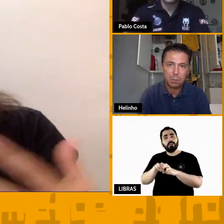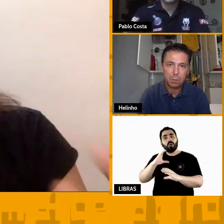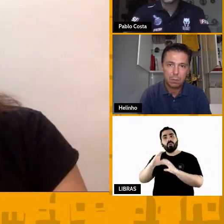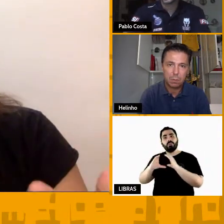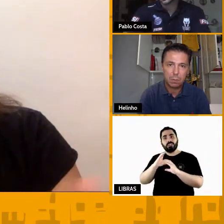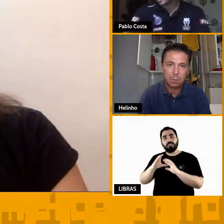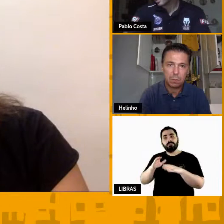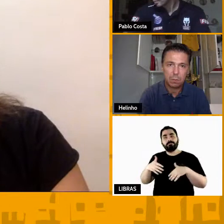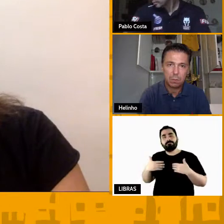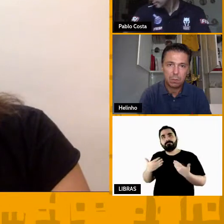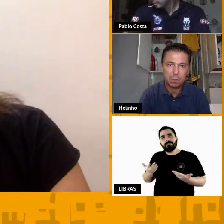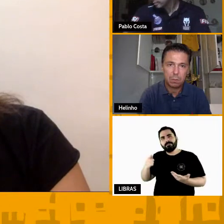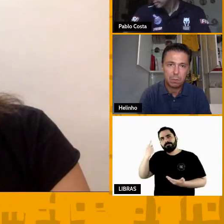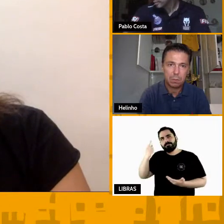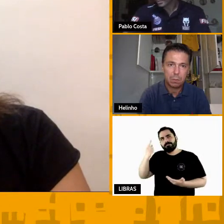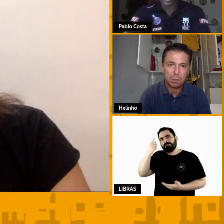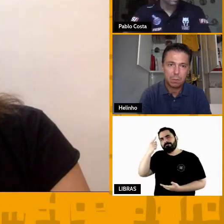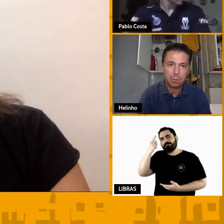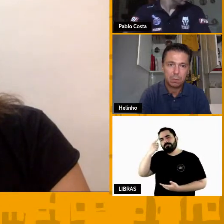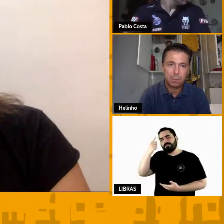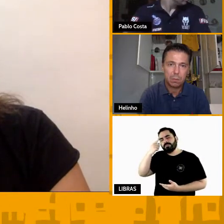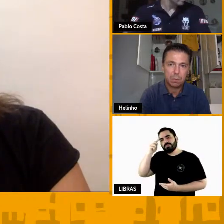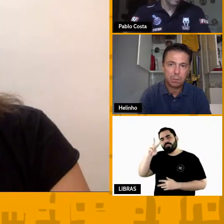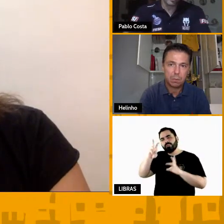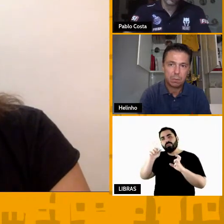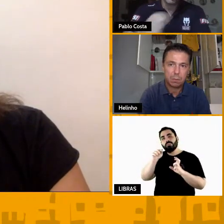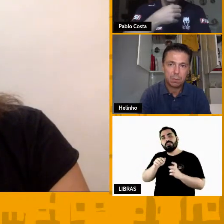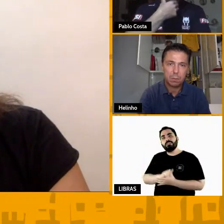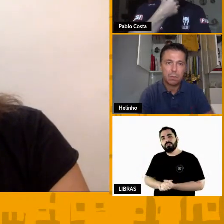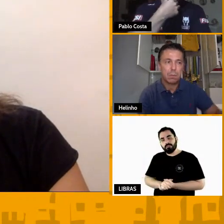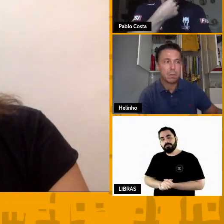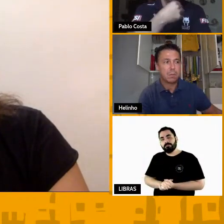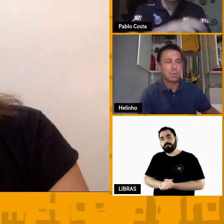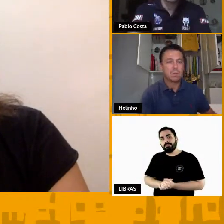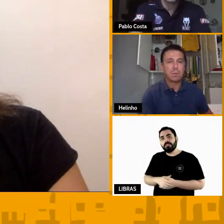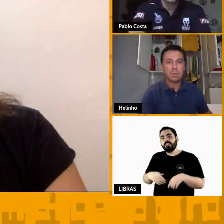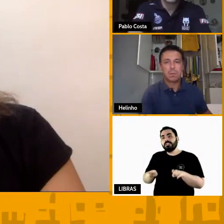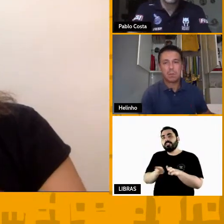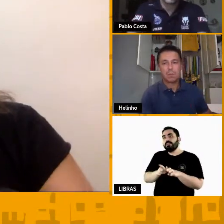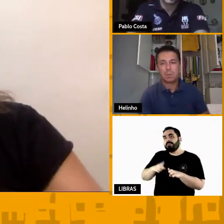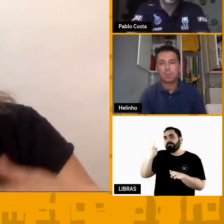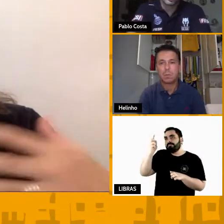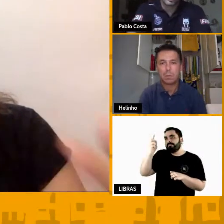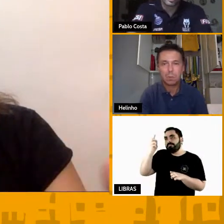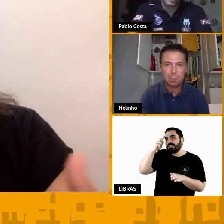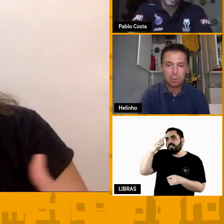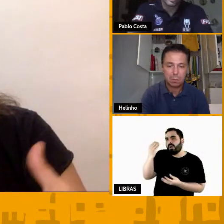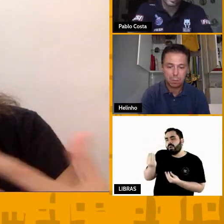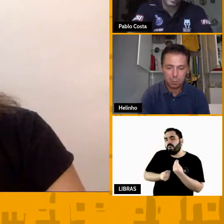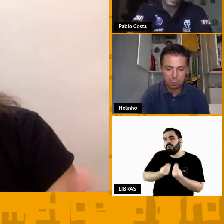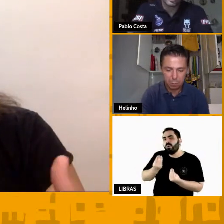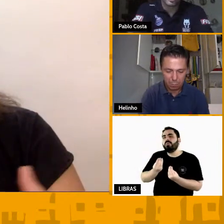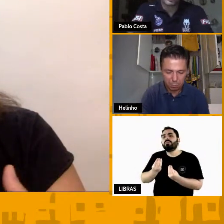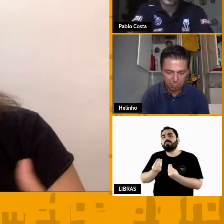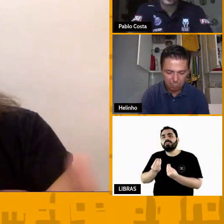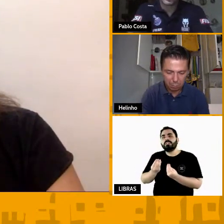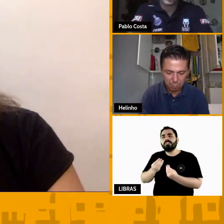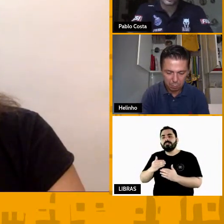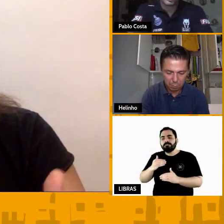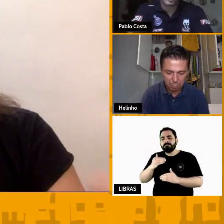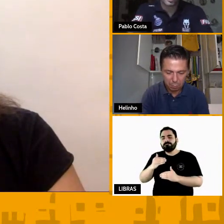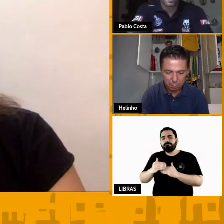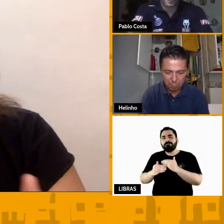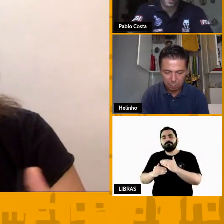sobre tudo isso hoje e também pensar sobre como os processos comunicativos que